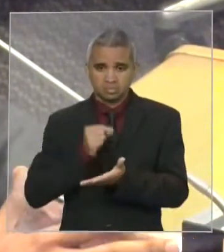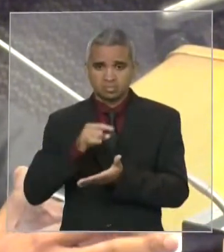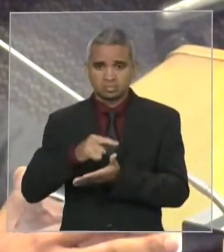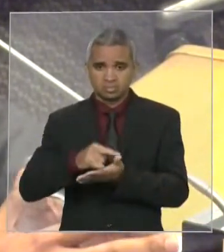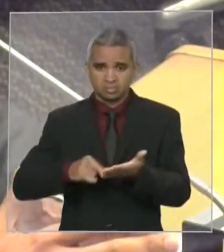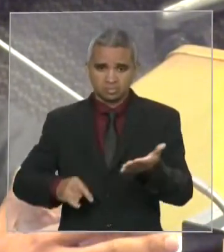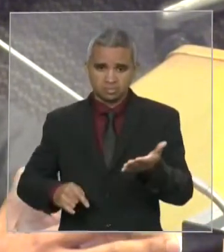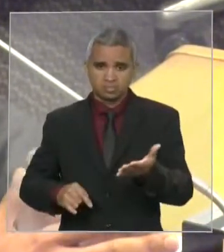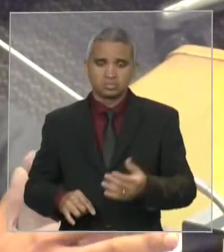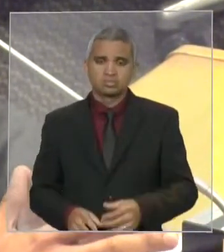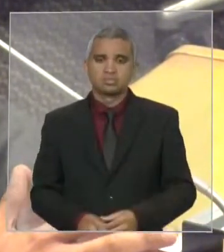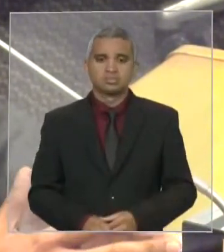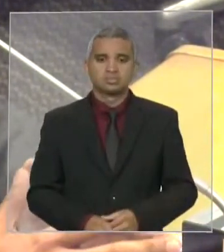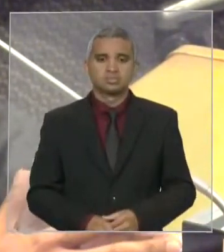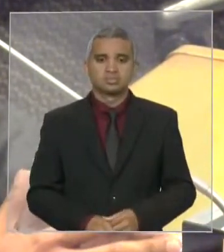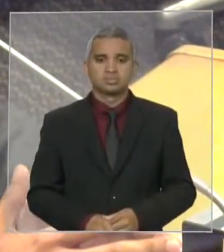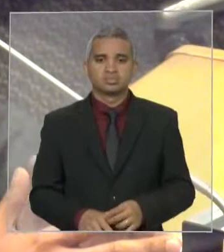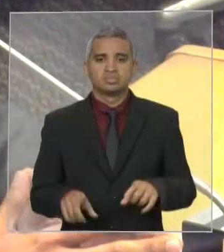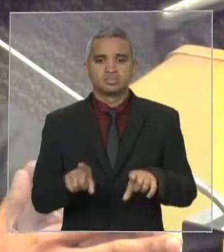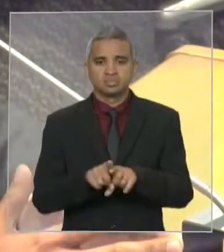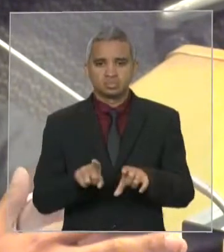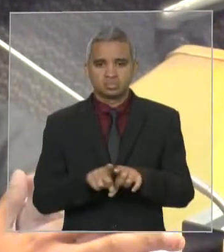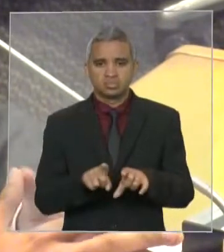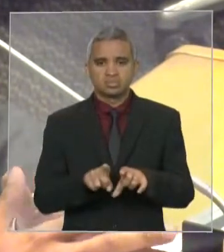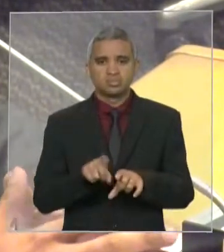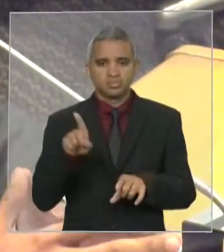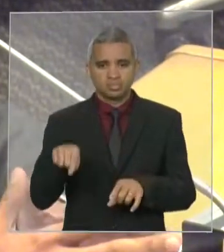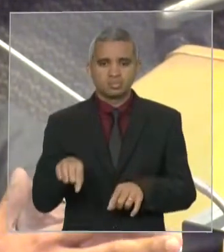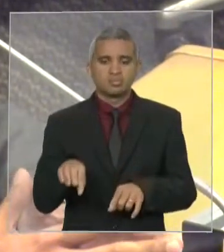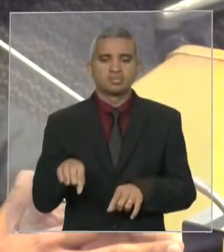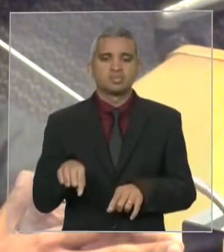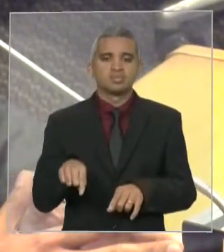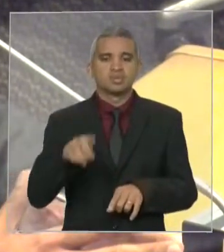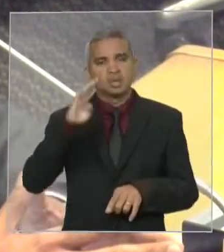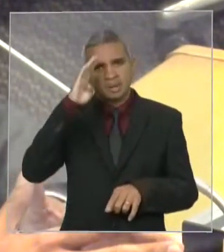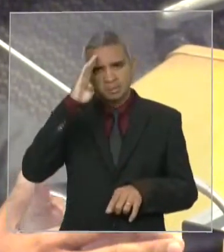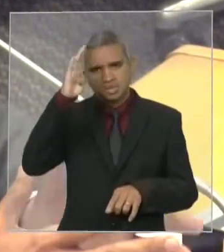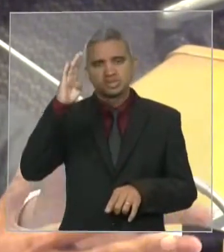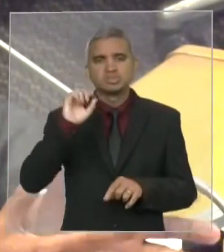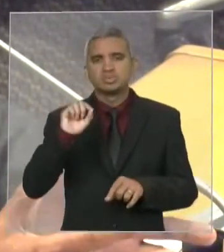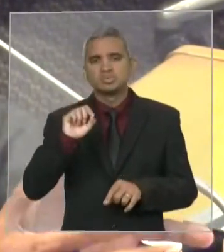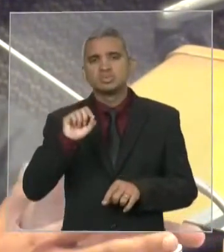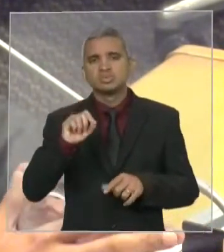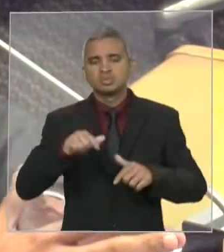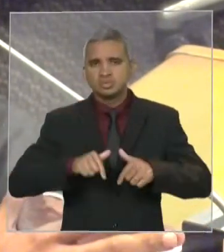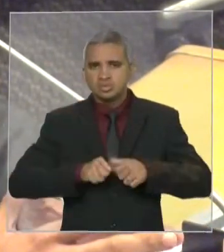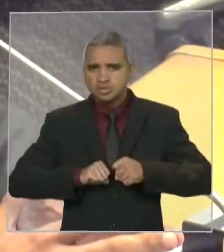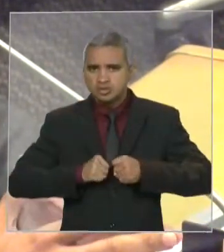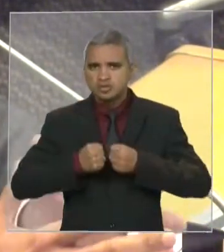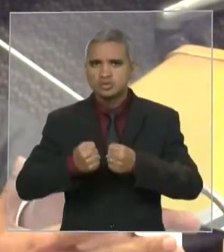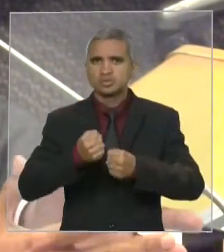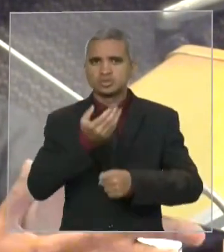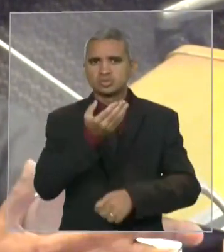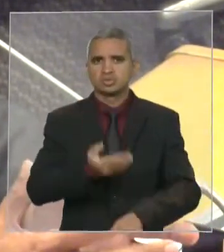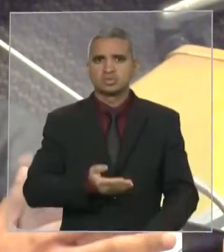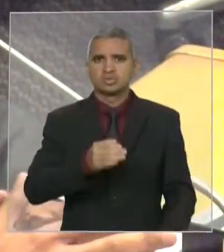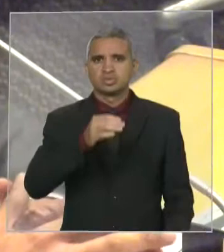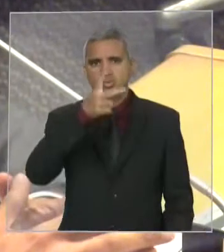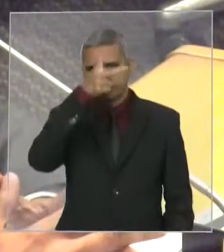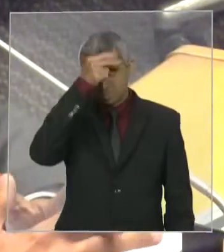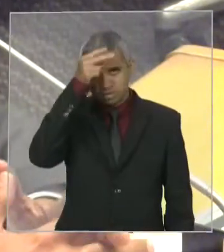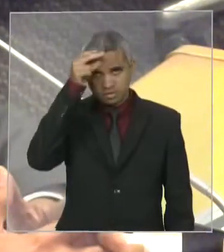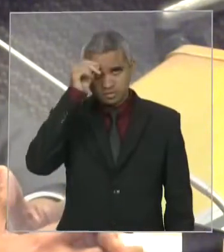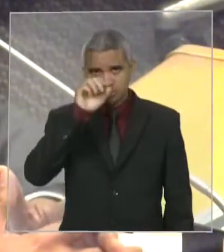mérito também e principalmente do prefeito Luciano Leitoa, pelo projeto que preparou e por todas as